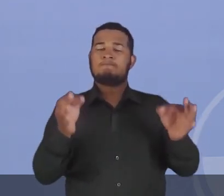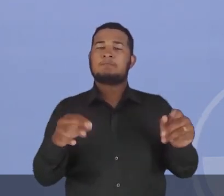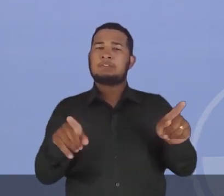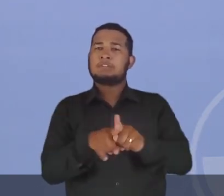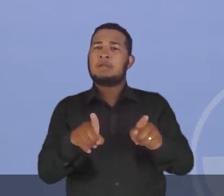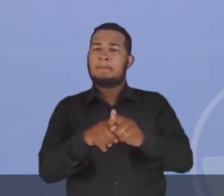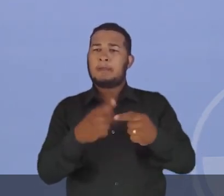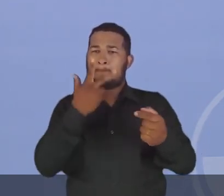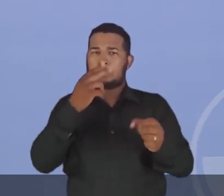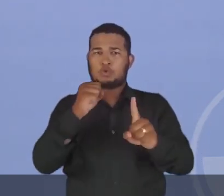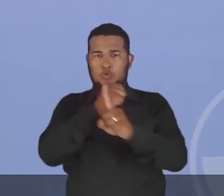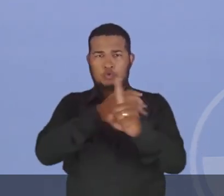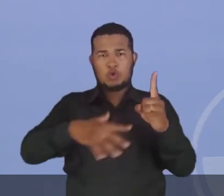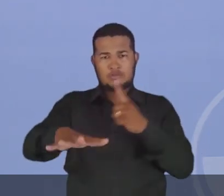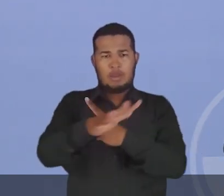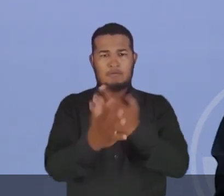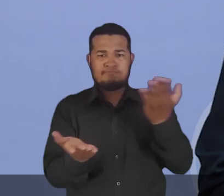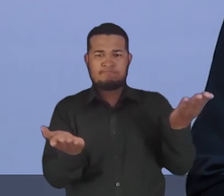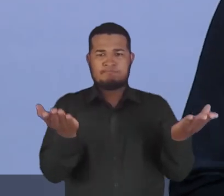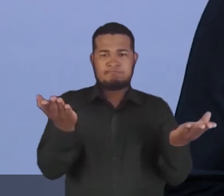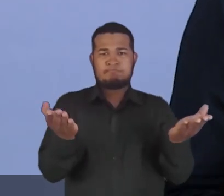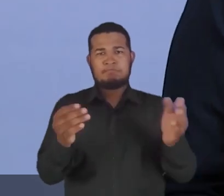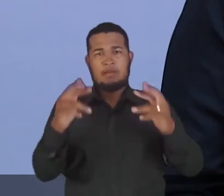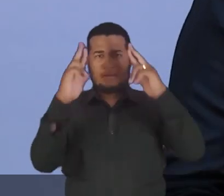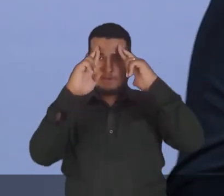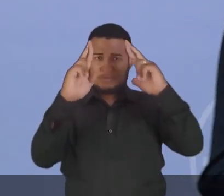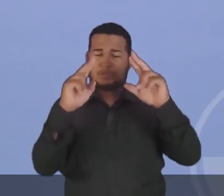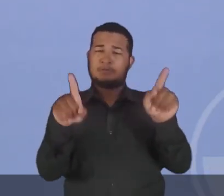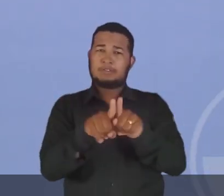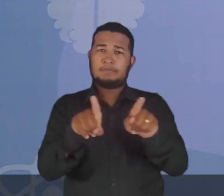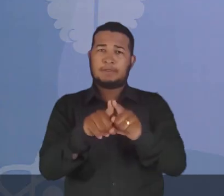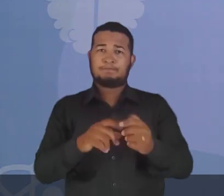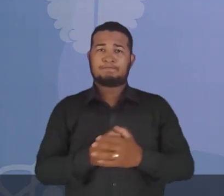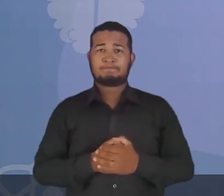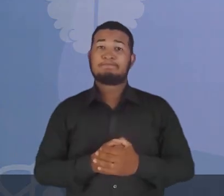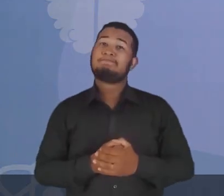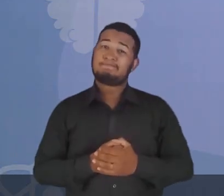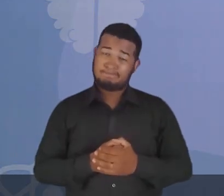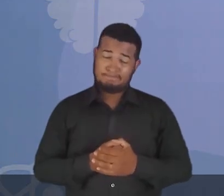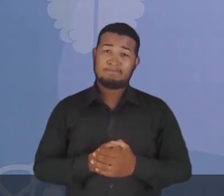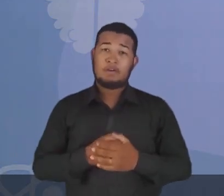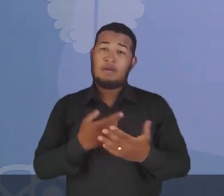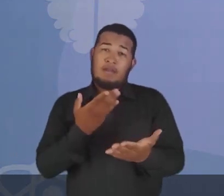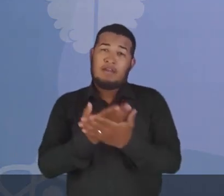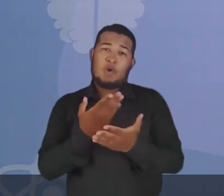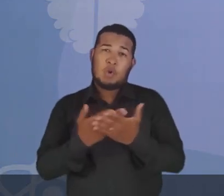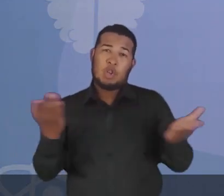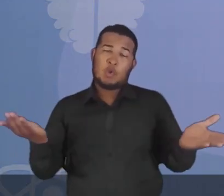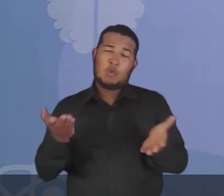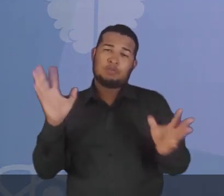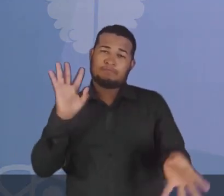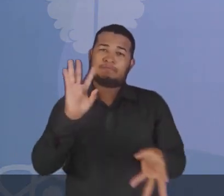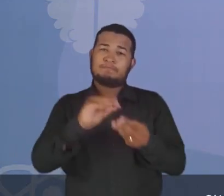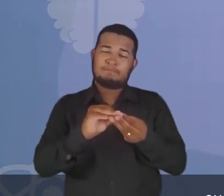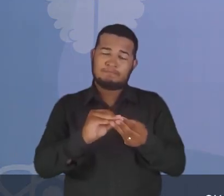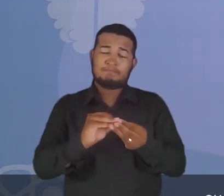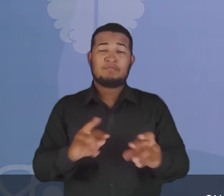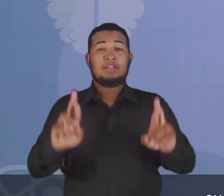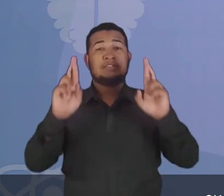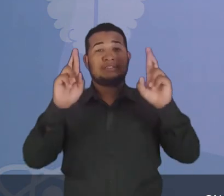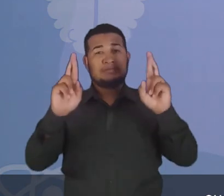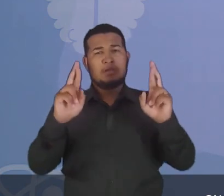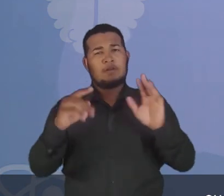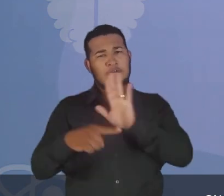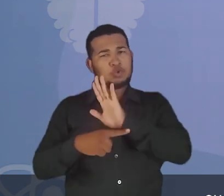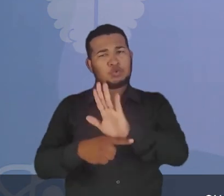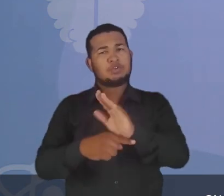sustentabilidade social nessa produção agrícola. Bom, pessoal, estamos concluindo a nossa aula. Eu espero